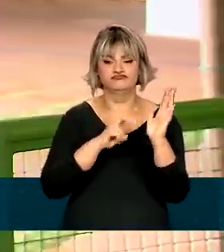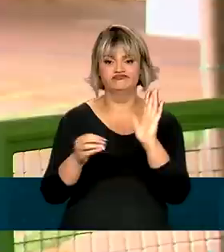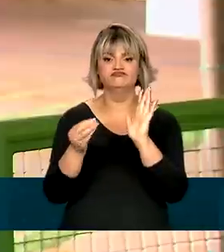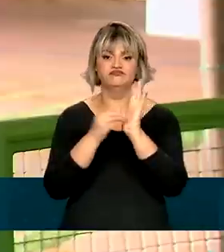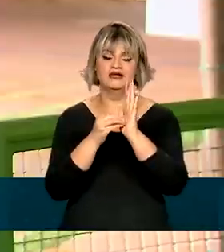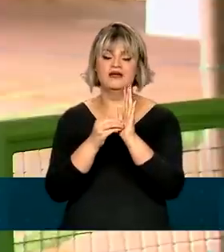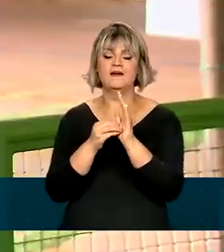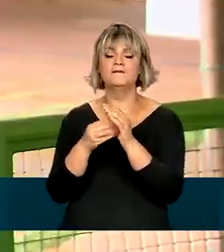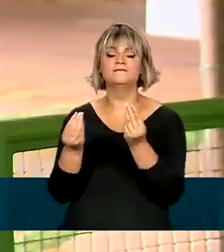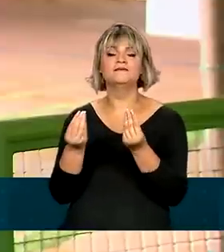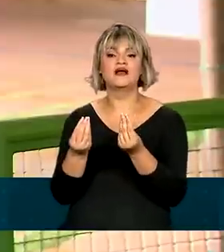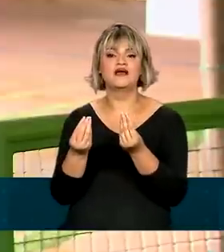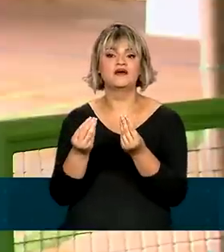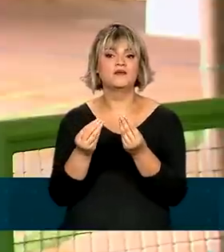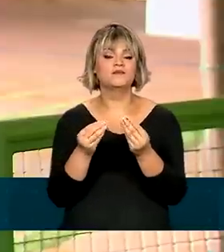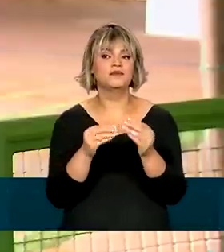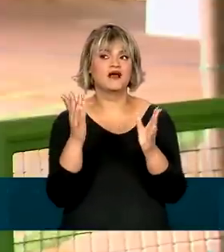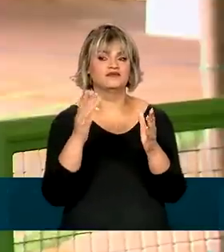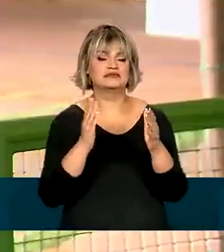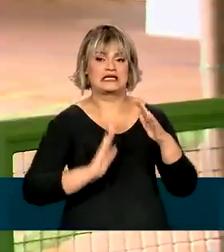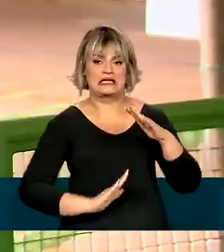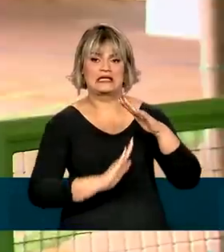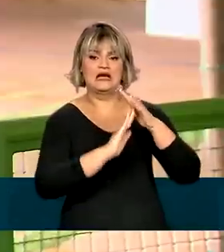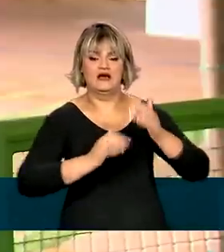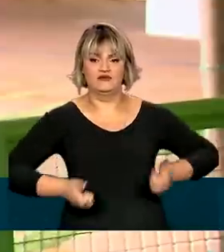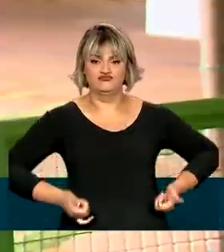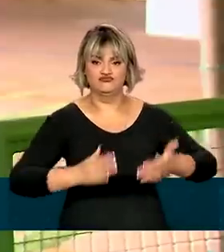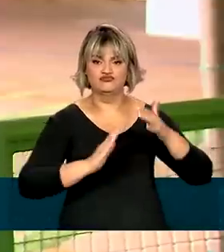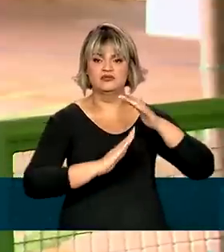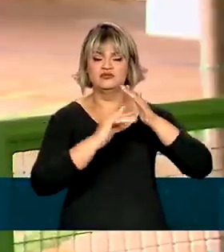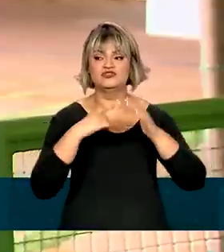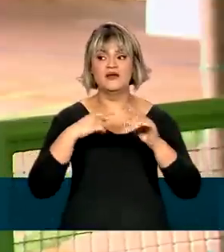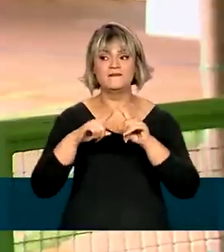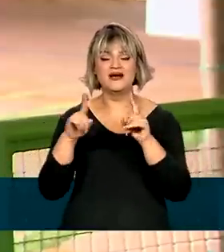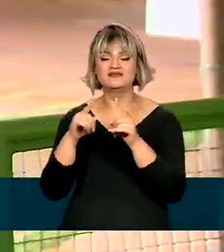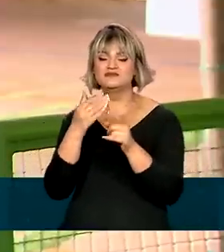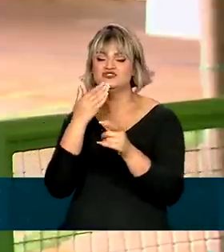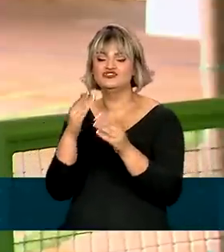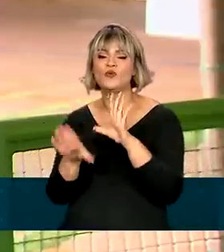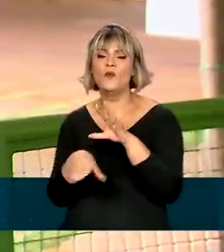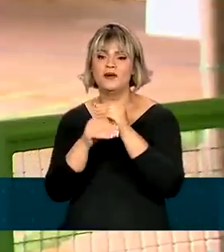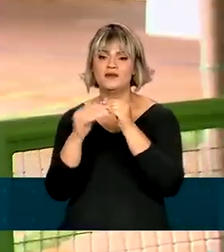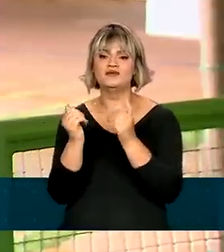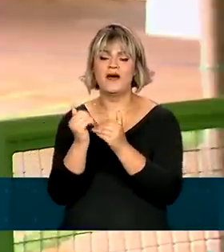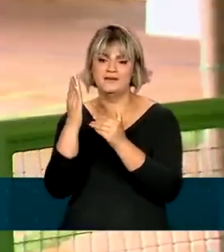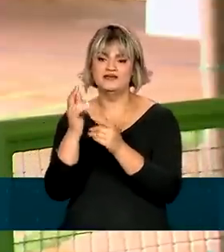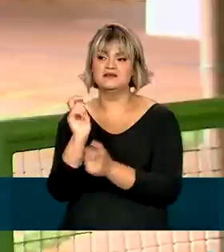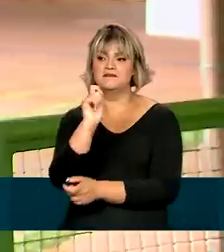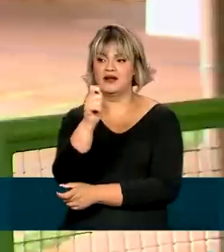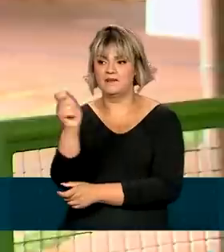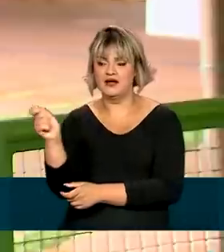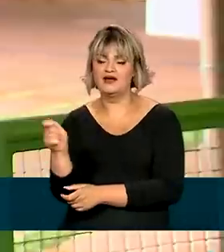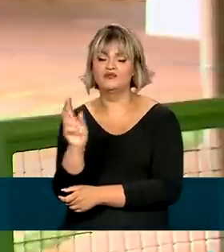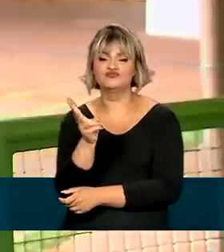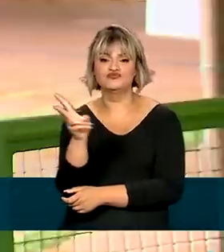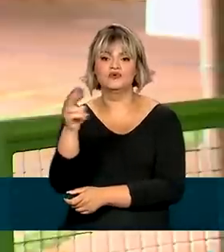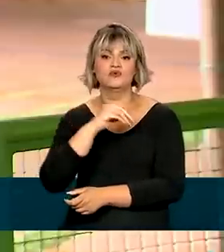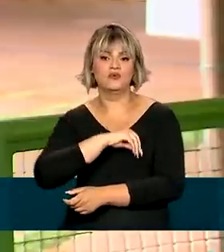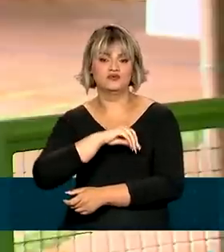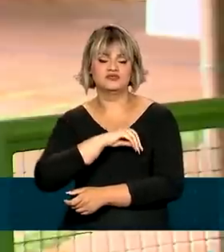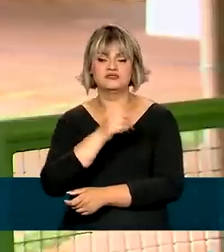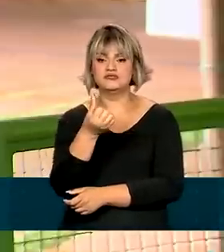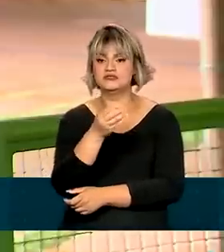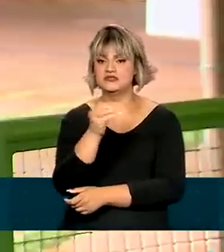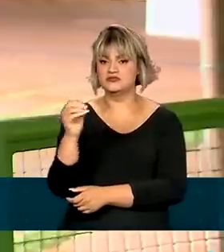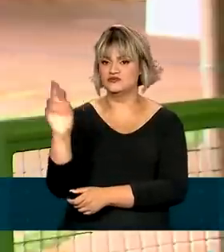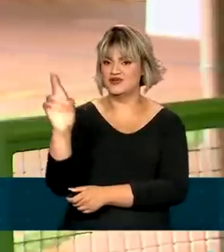espaço no orçamento, além do teto de gastos, para garantir o pagamento de R$ 600, que são